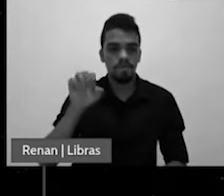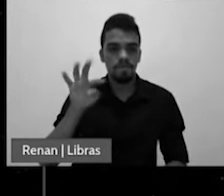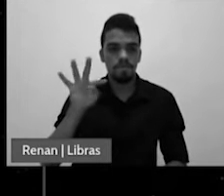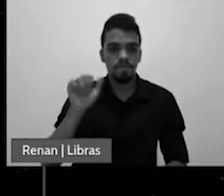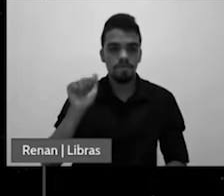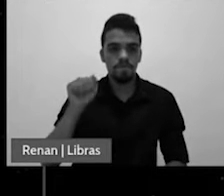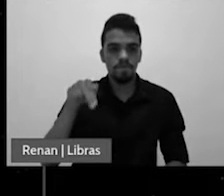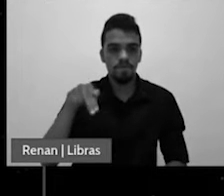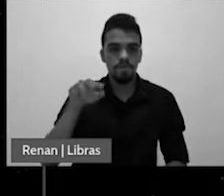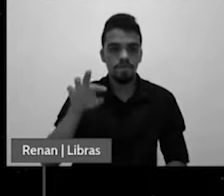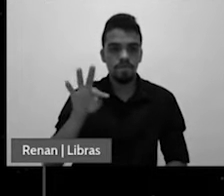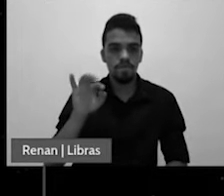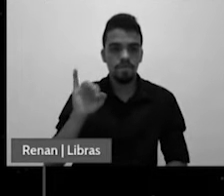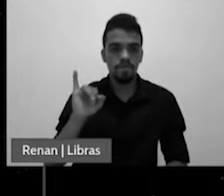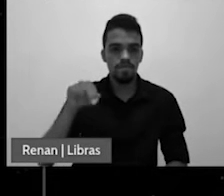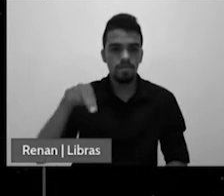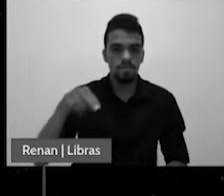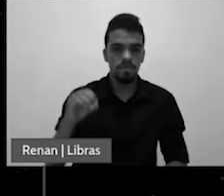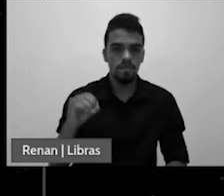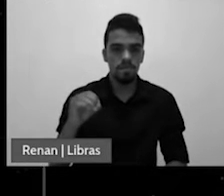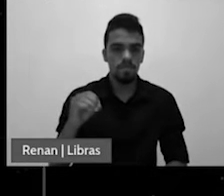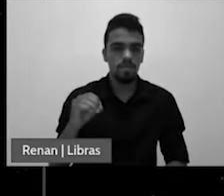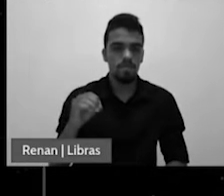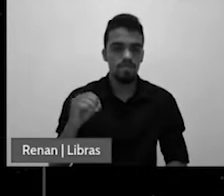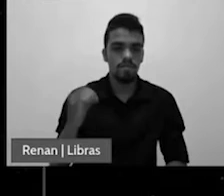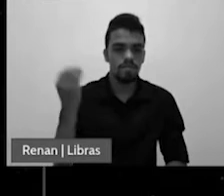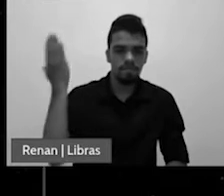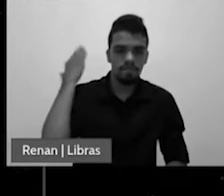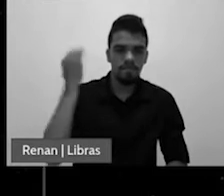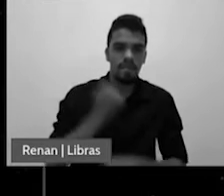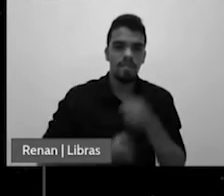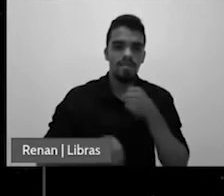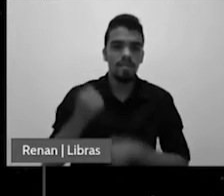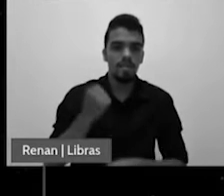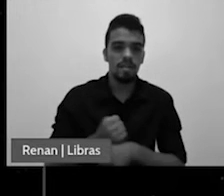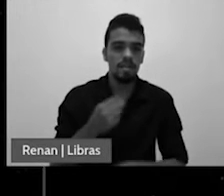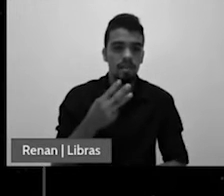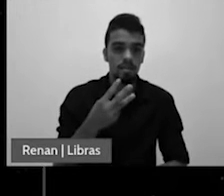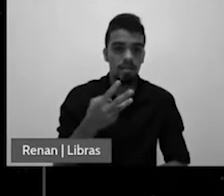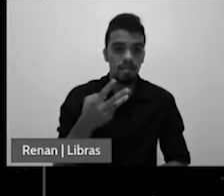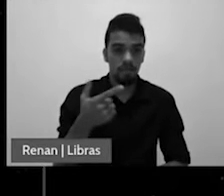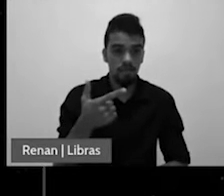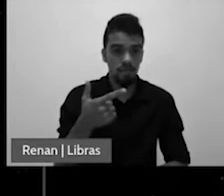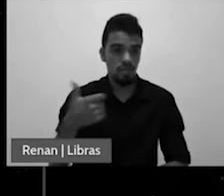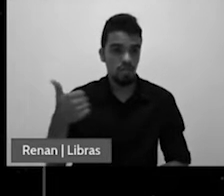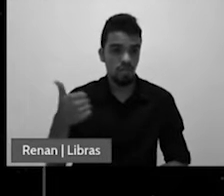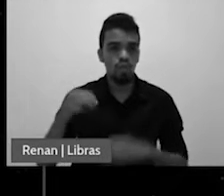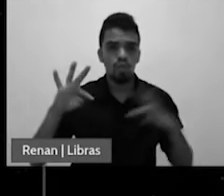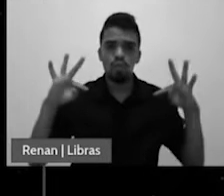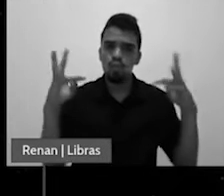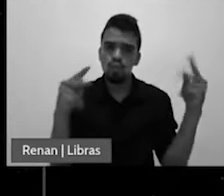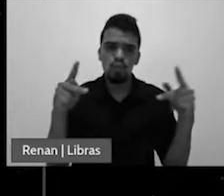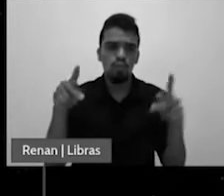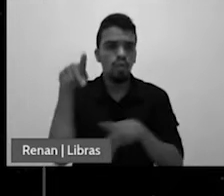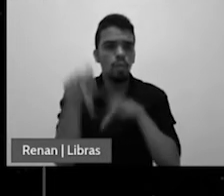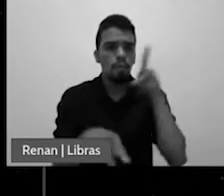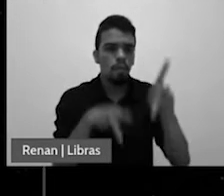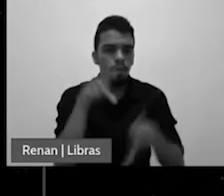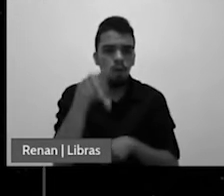lei. Que lei foi esta? Uma lei para que todos os povos, que estavam debaixo do seu poder, do poder do Império Romano,